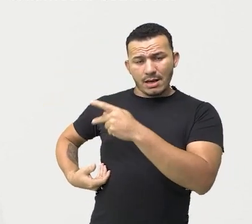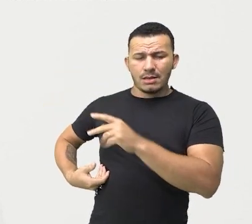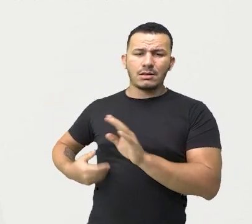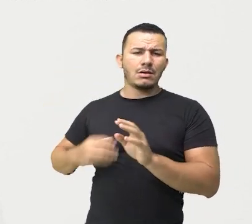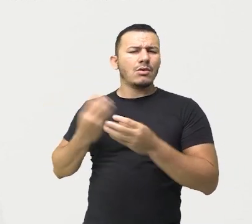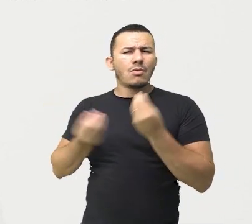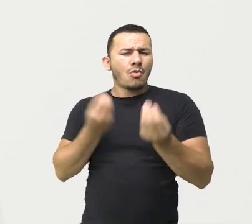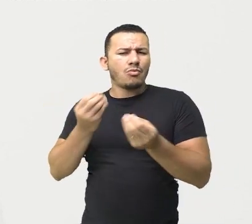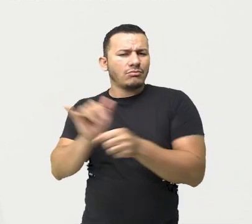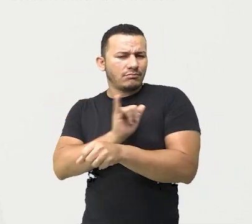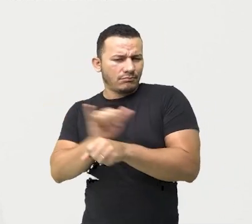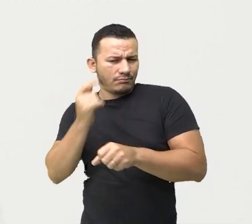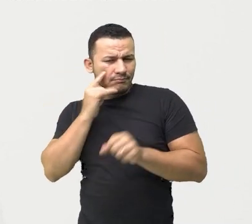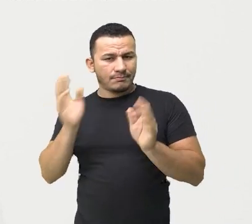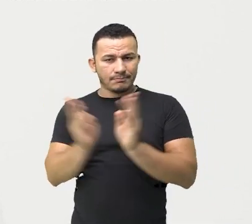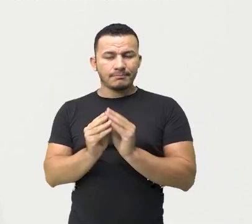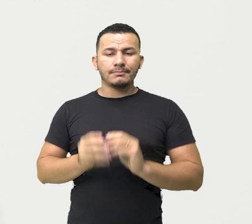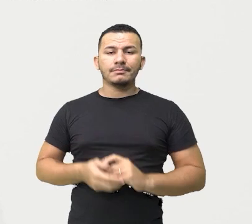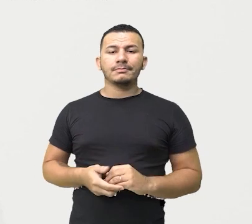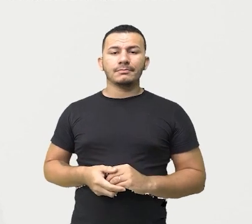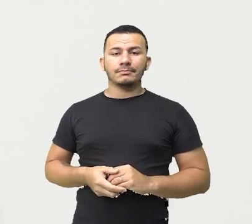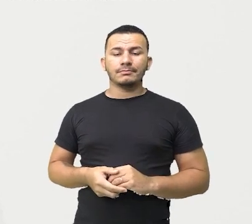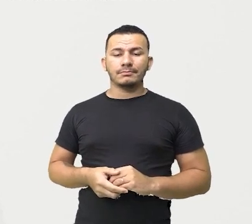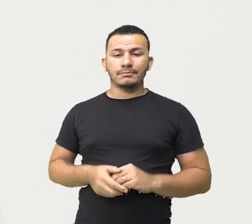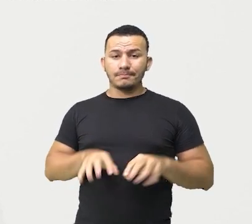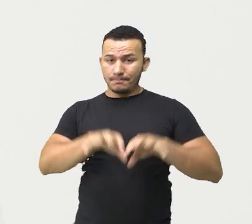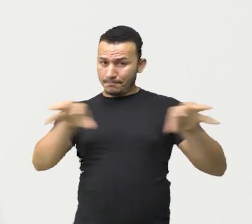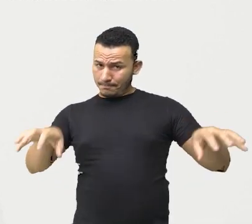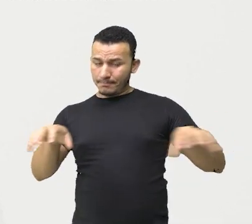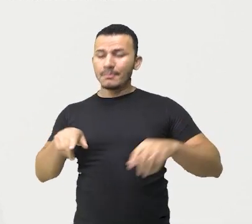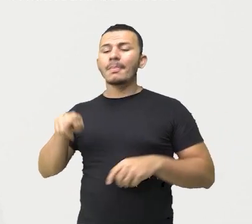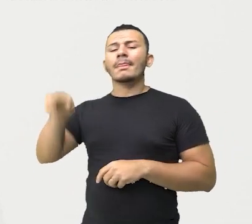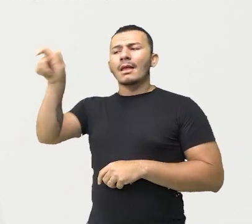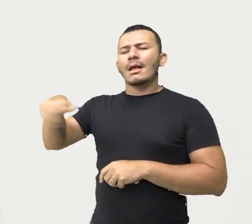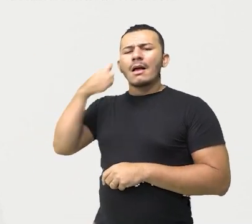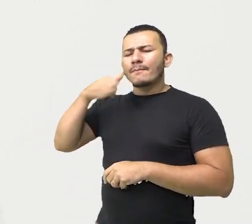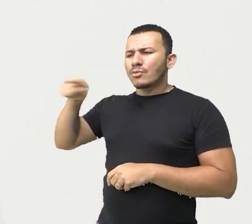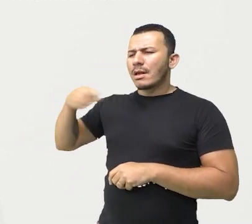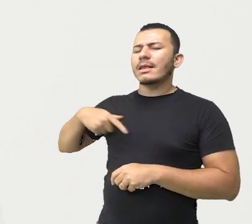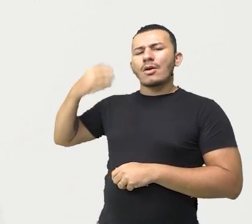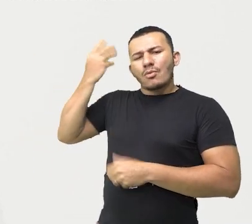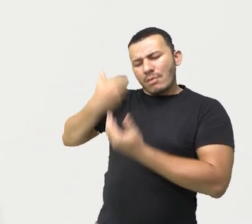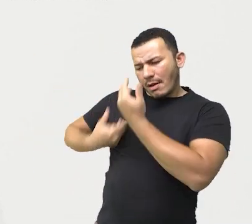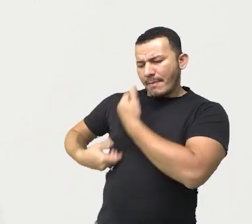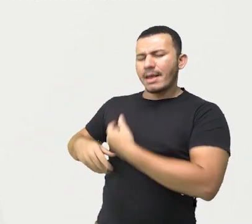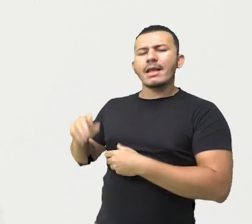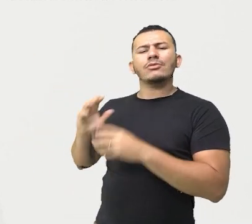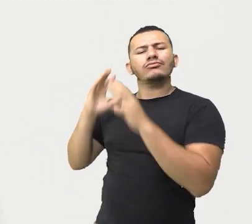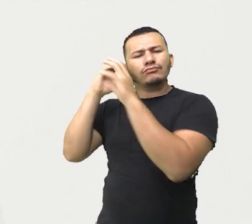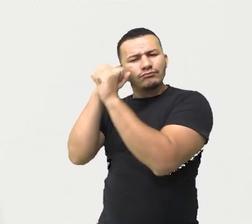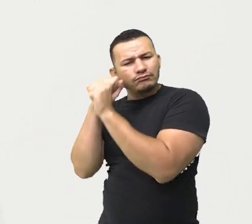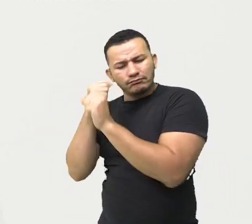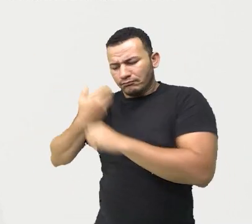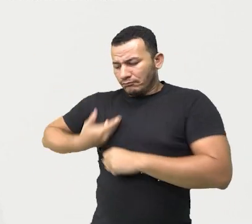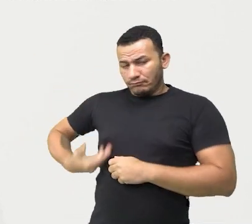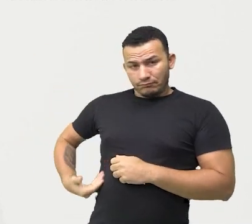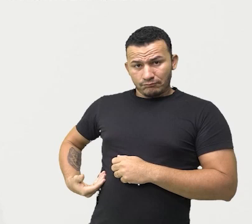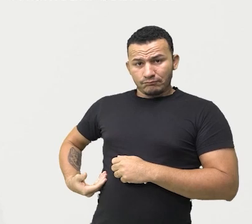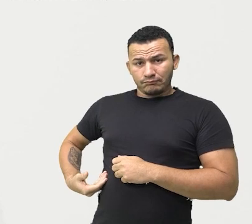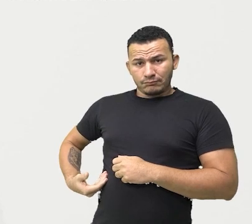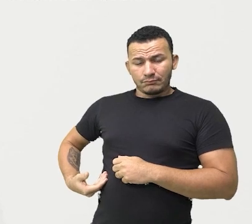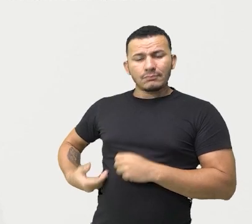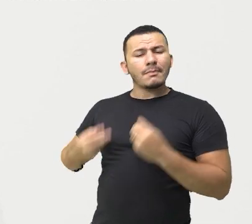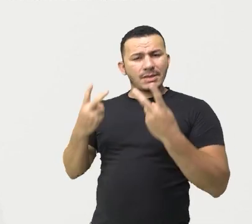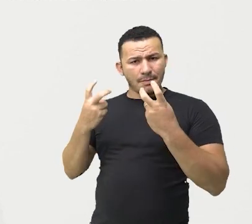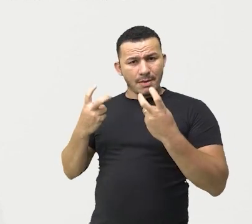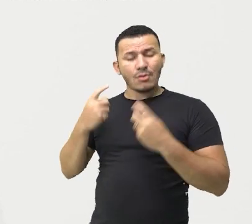observem como ficaria essa descrição. Irassema tinha os cabelos negros e longos, certo? Olha só,